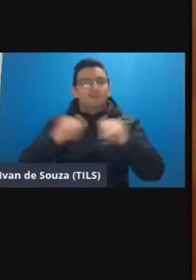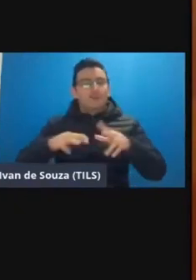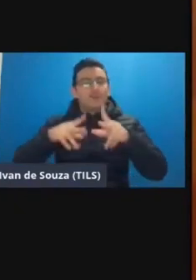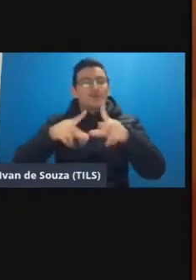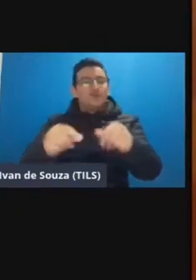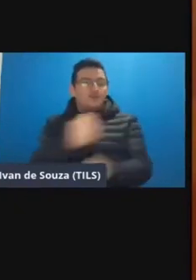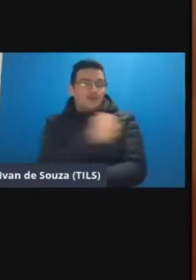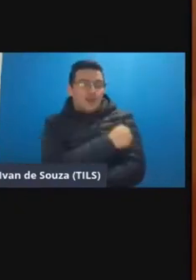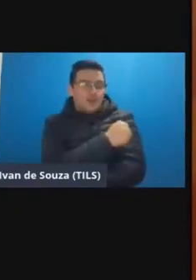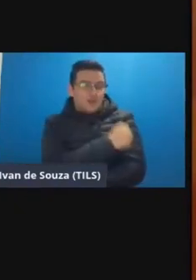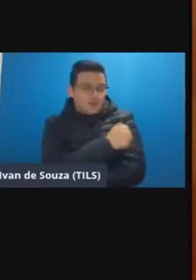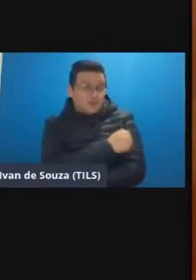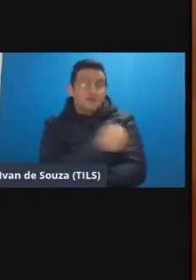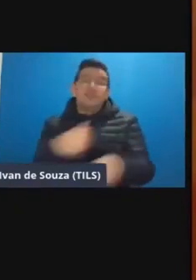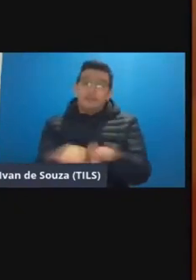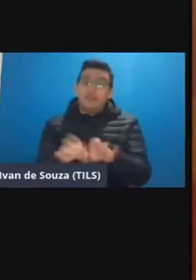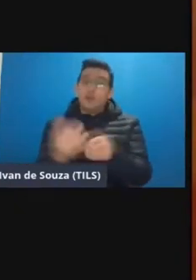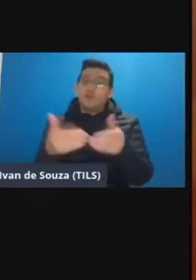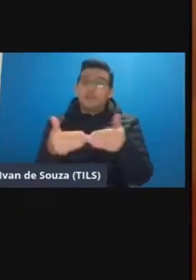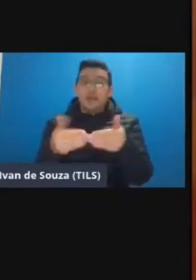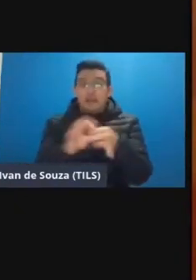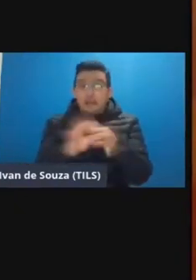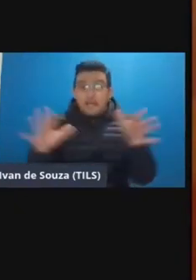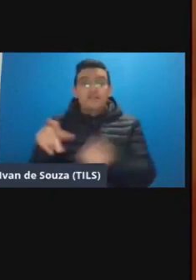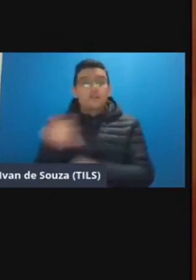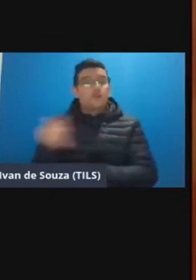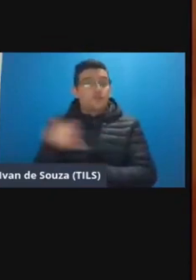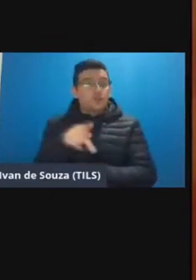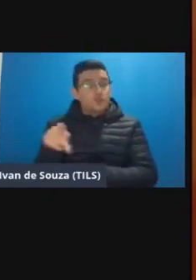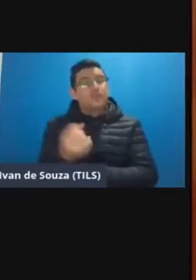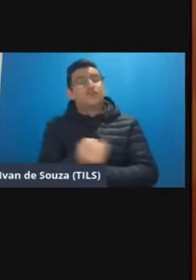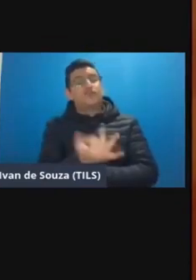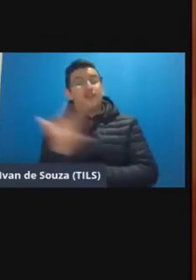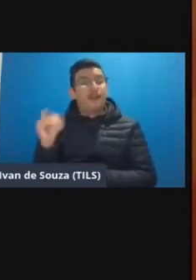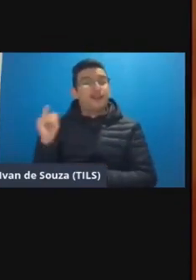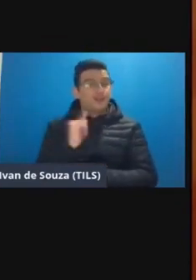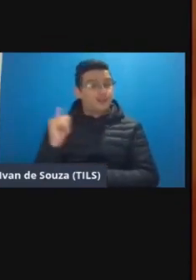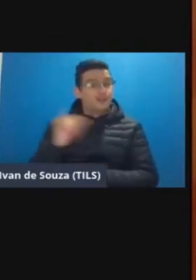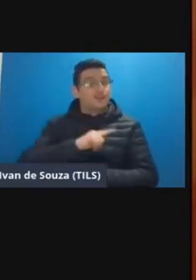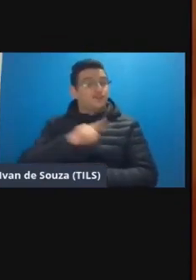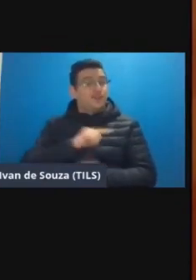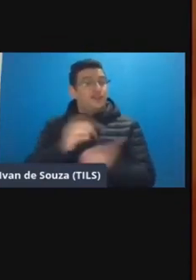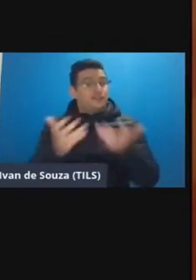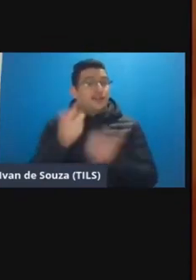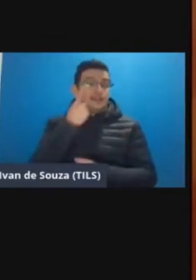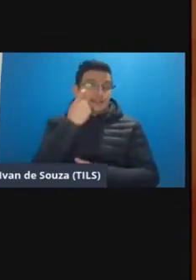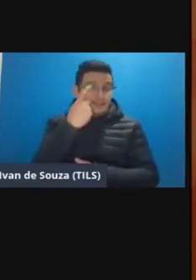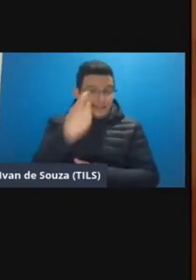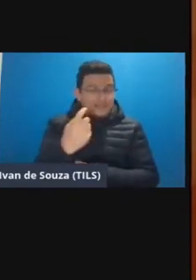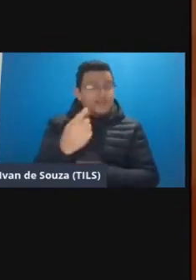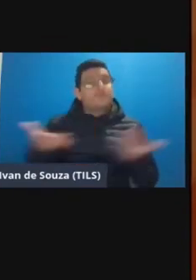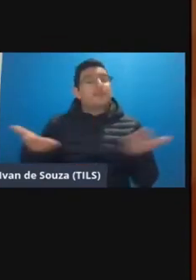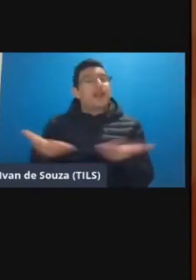docente e muitos abertos inclusive né para professores das mais diversas instituições que tiverem interesse e aí